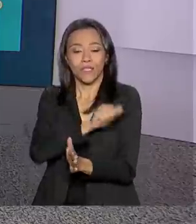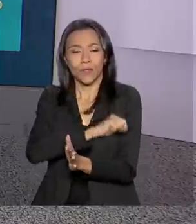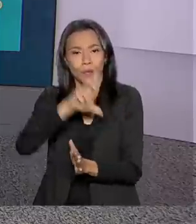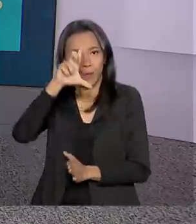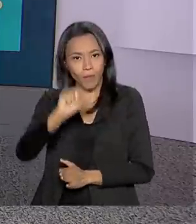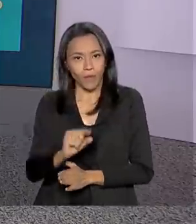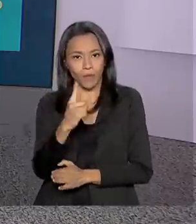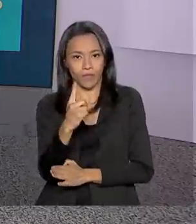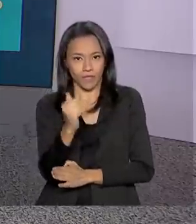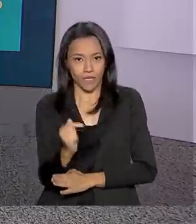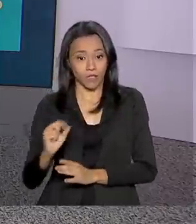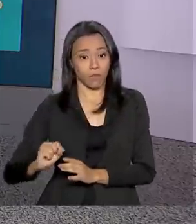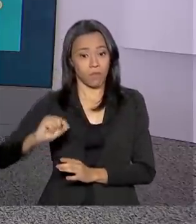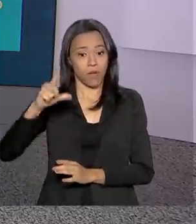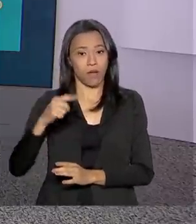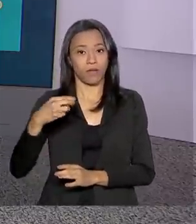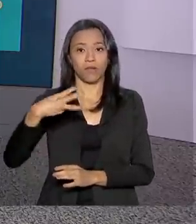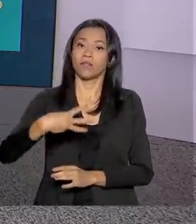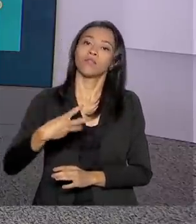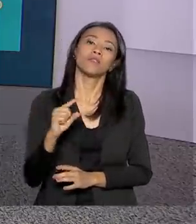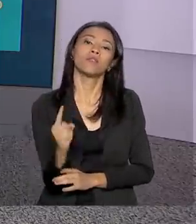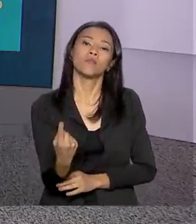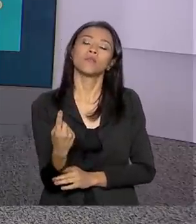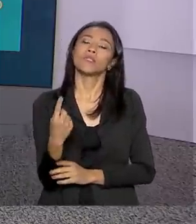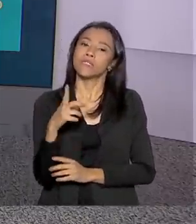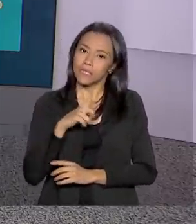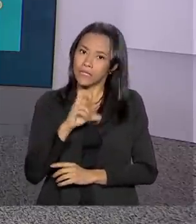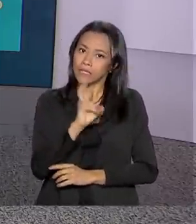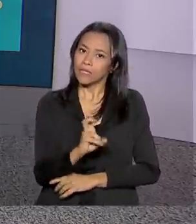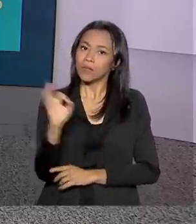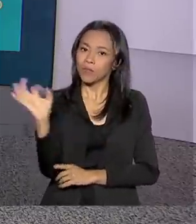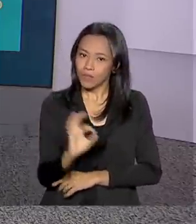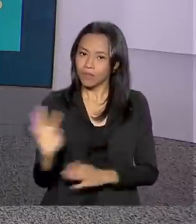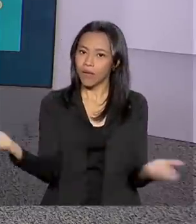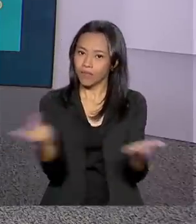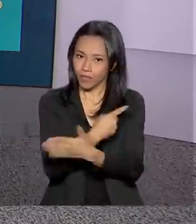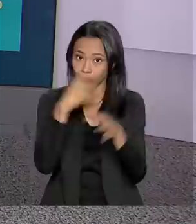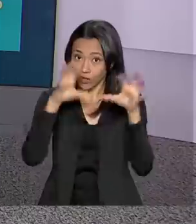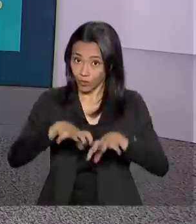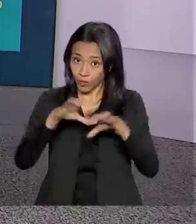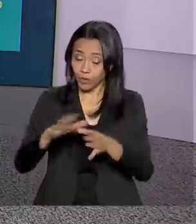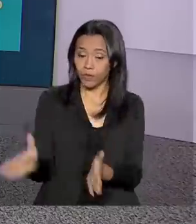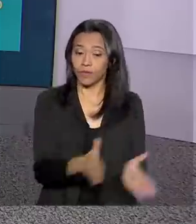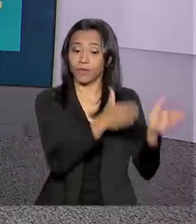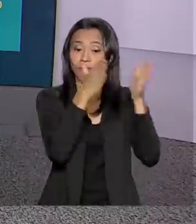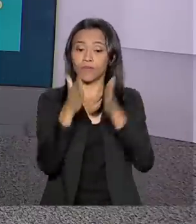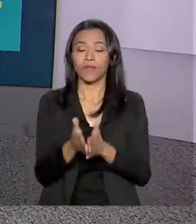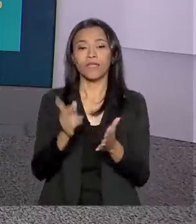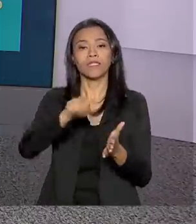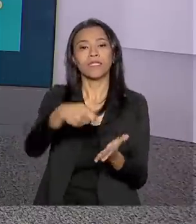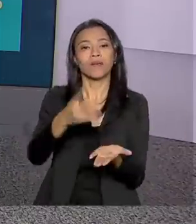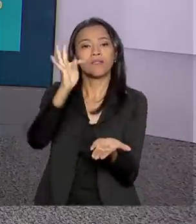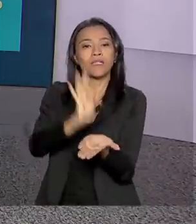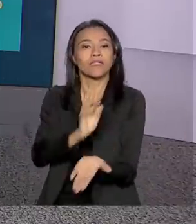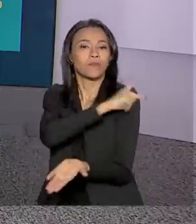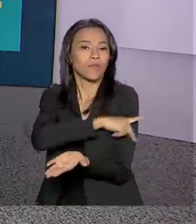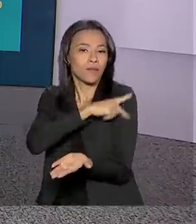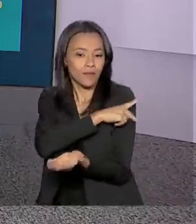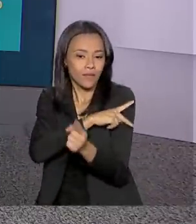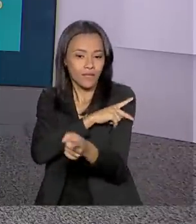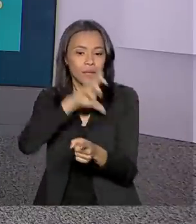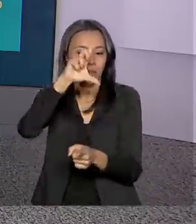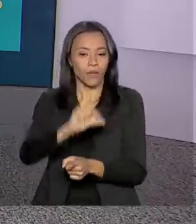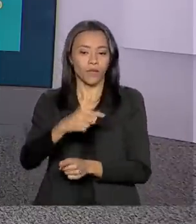mínima de 17, máxima de 31 graus. Nós temos 5% de possibilidade de chuva. E em Teresina, mínima de 24,